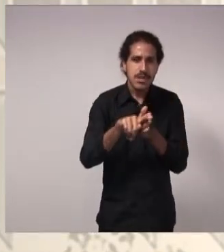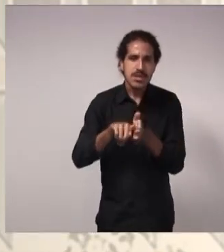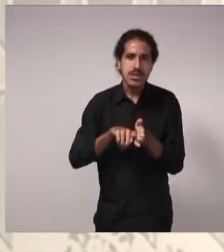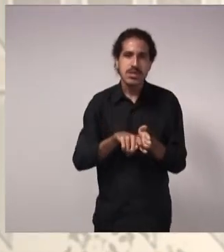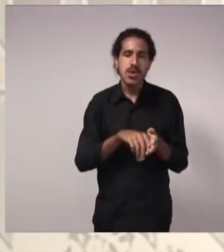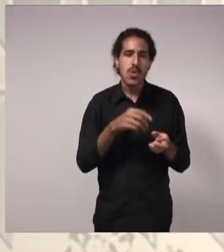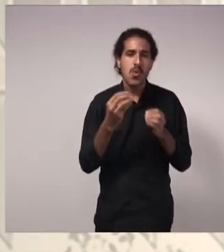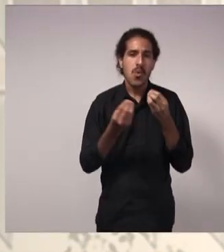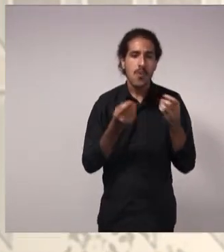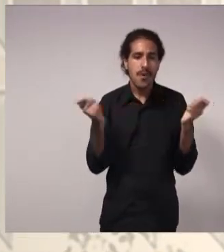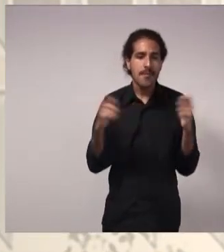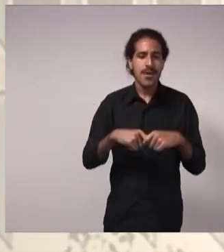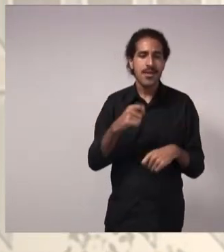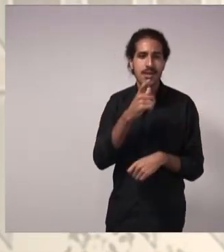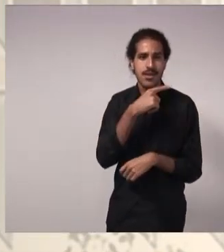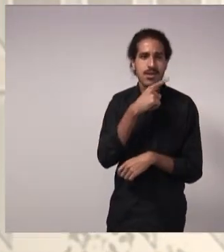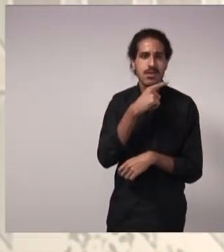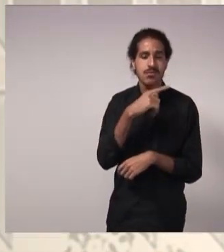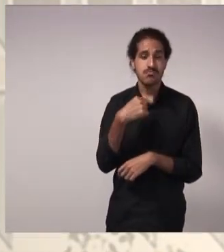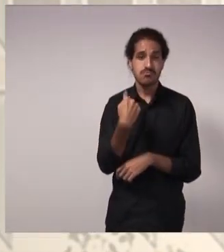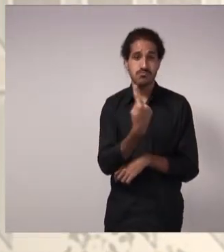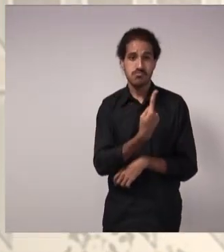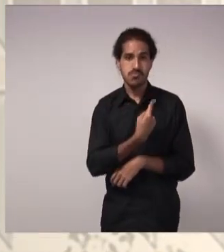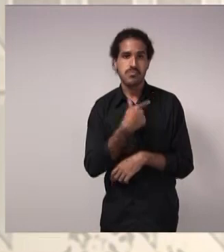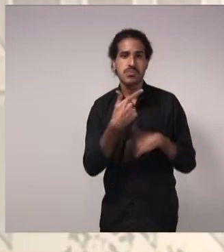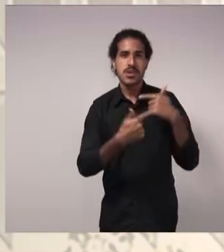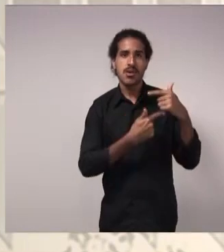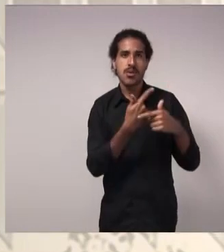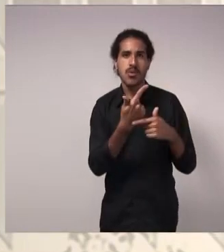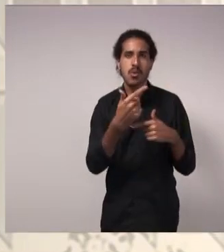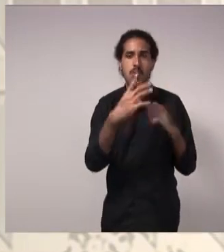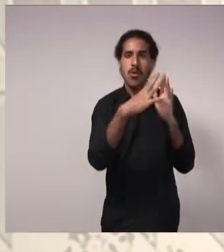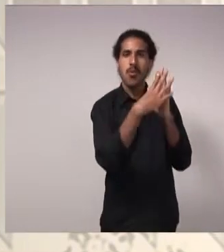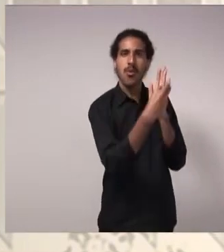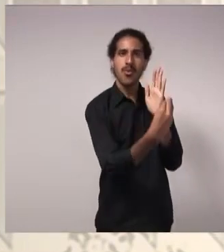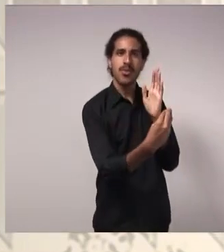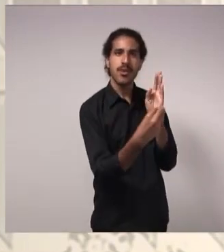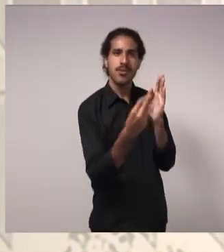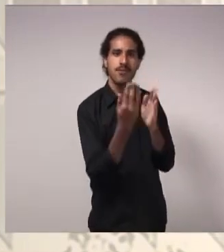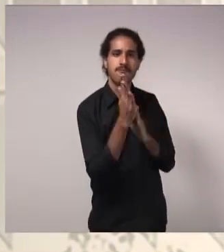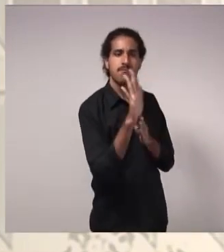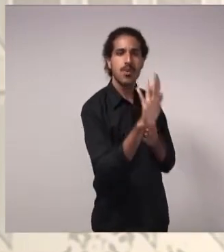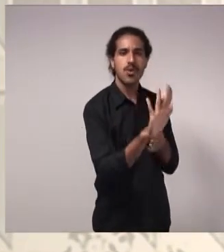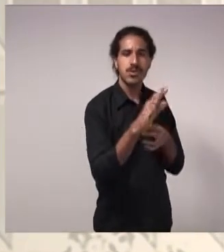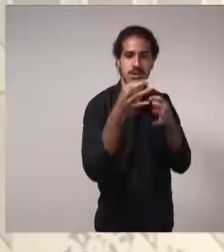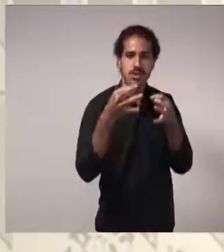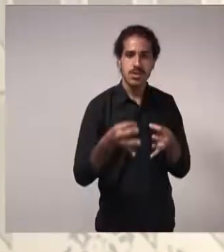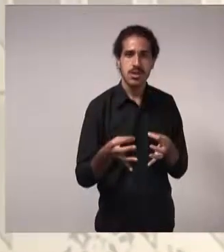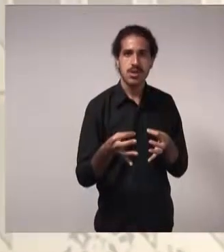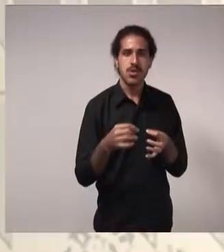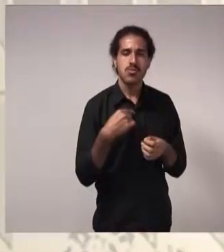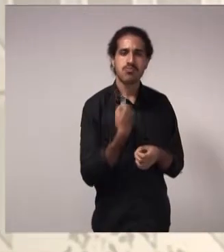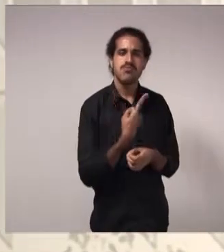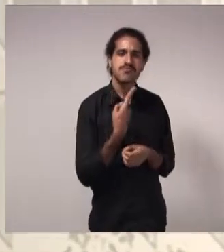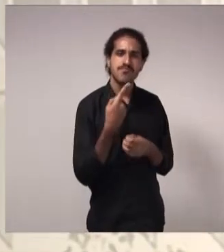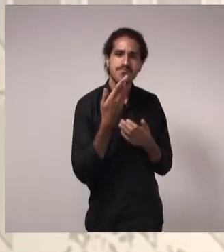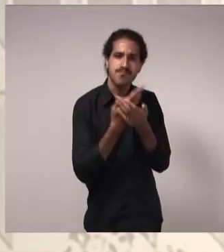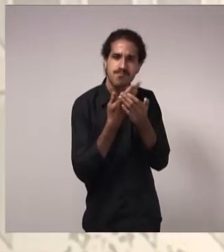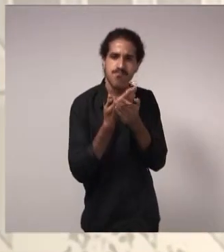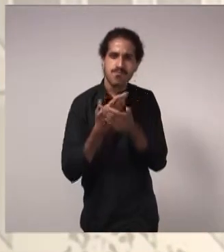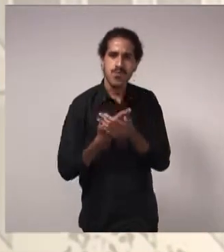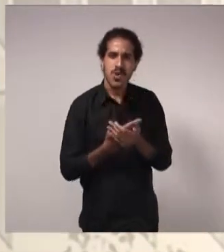a gente acabou trabalhando com modelos representativos. Ou seja, a gente estudou as diferentes